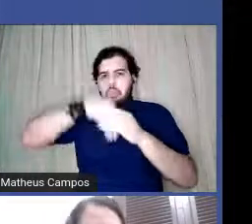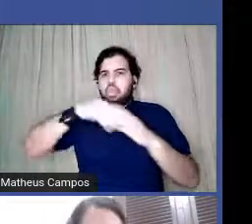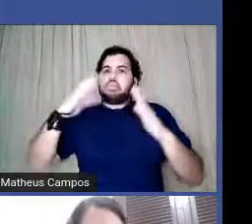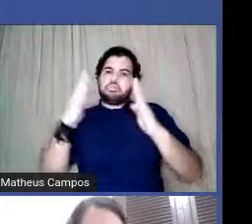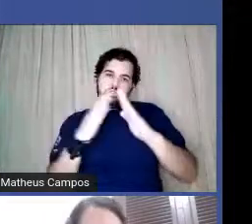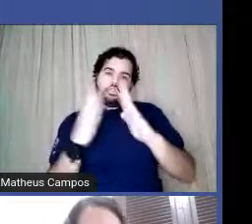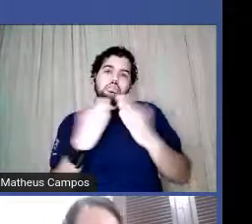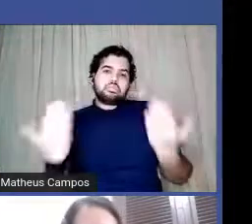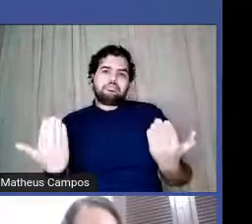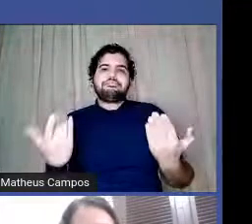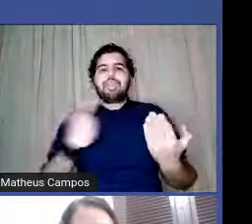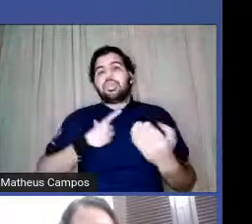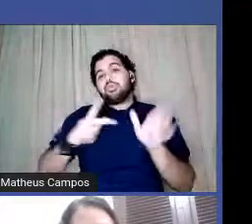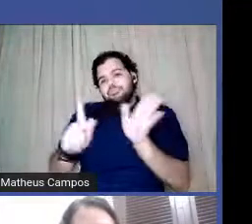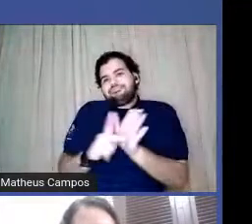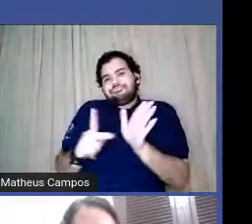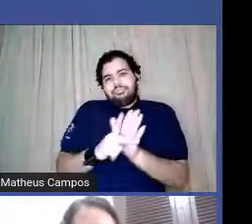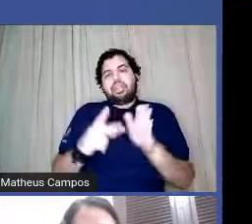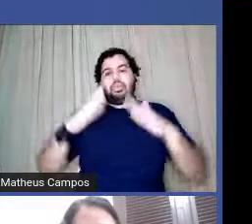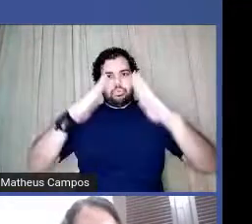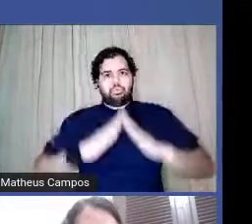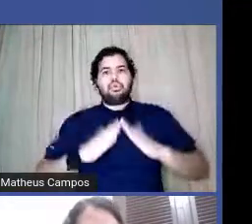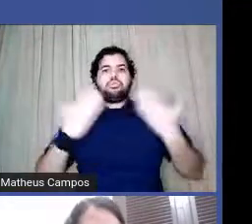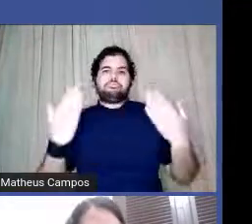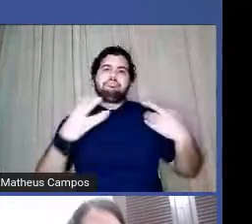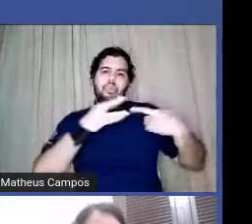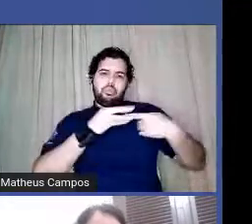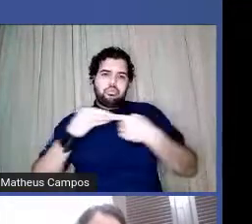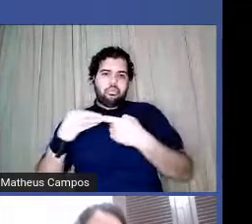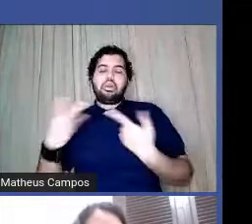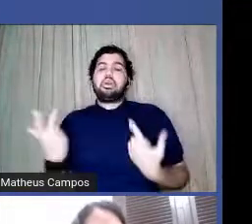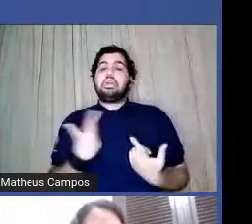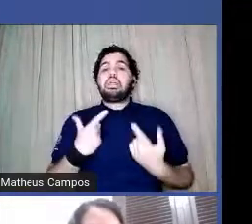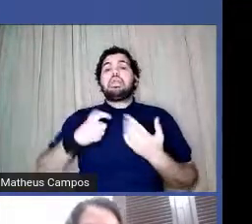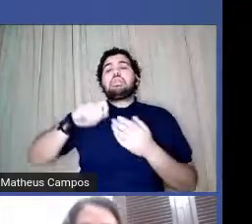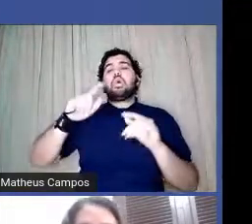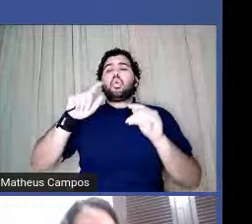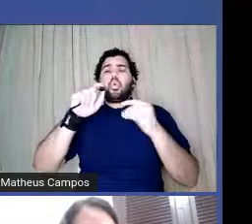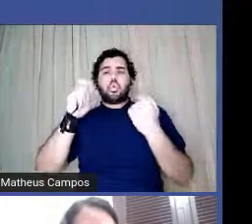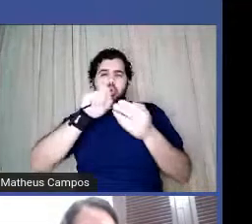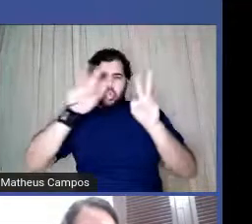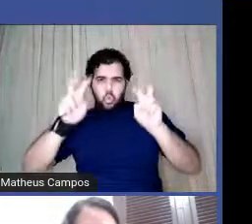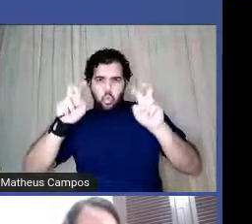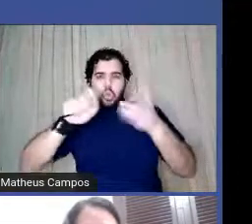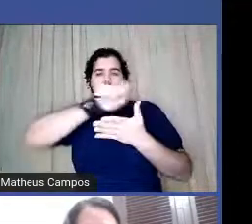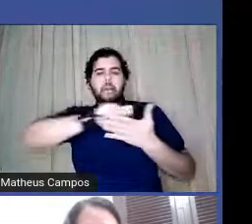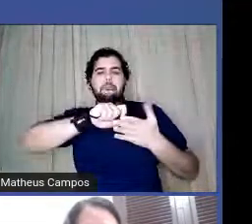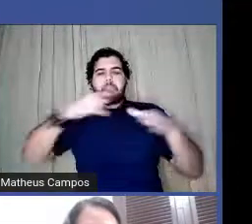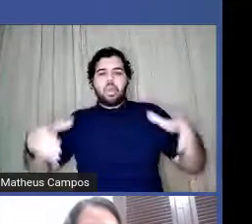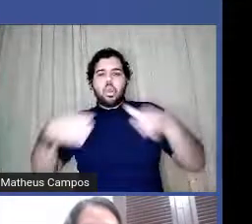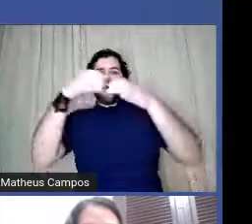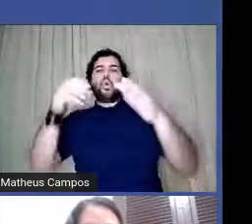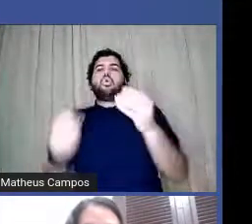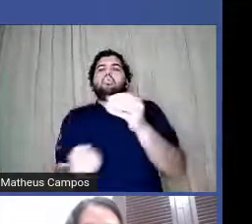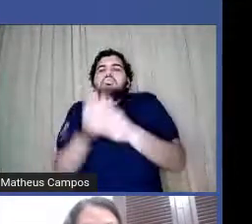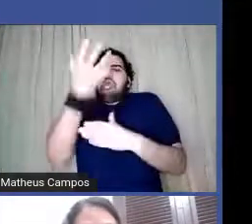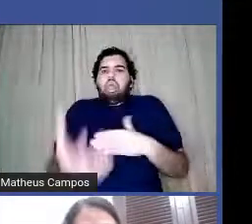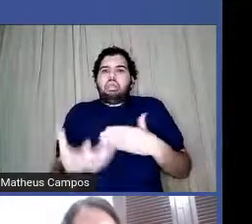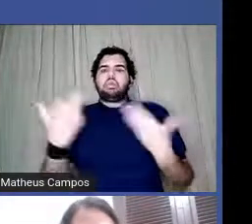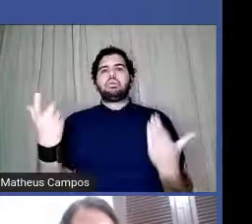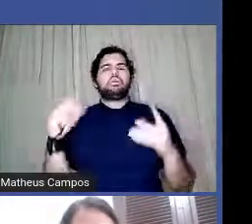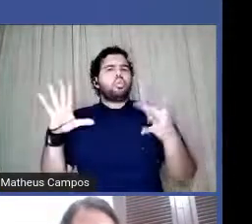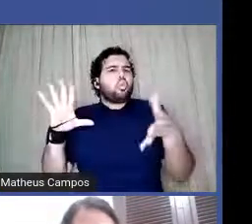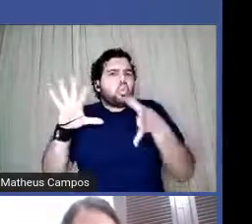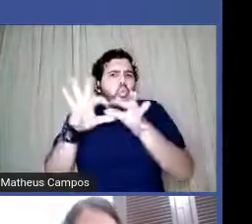somos de periferia. Então, o Escritas Vulcânicas, ele veio unir várias coisas, veio unir a